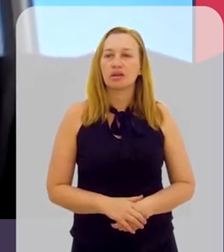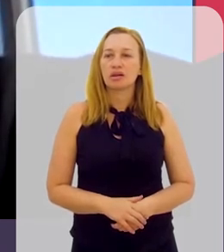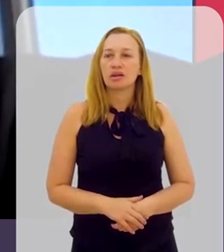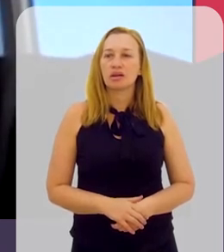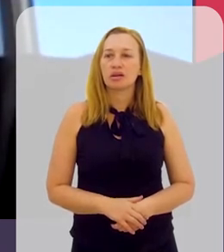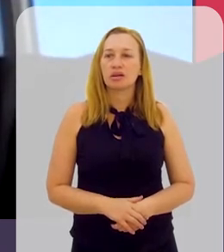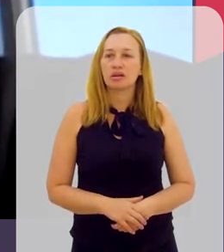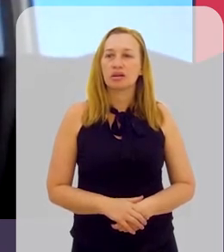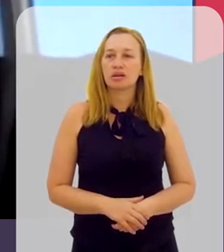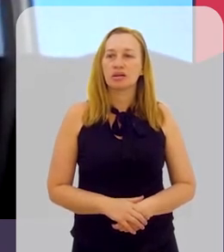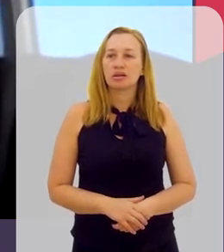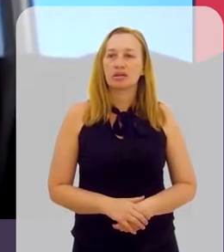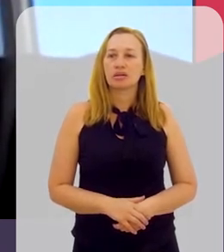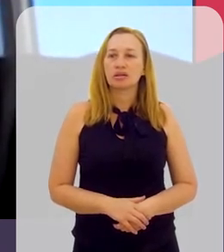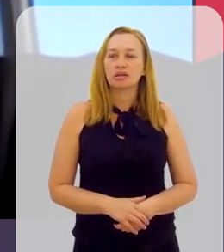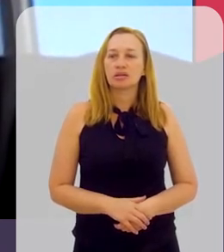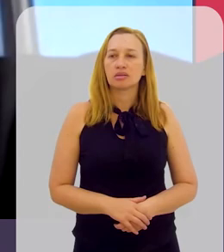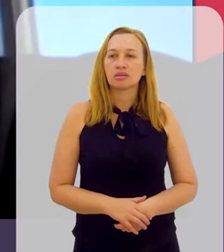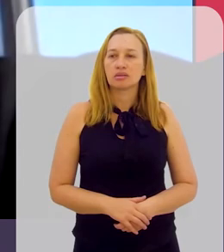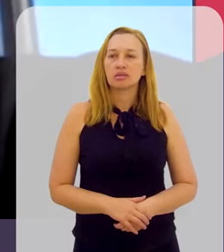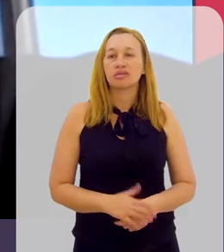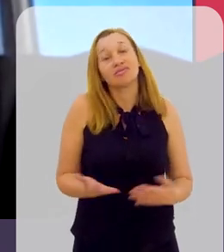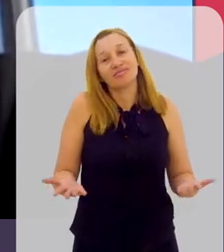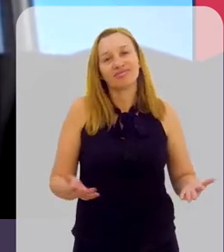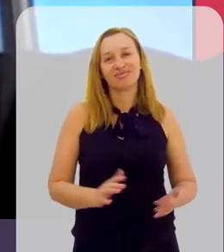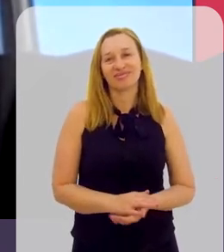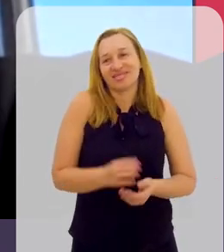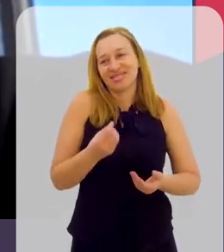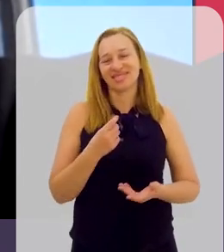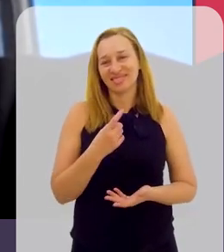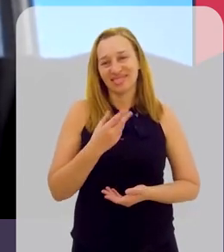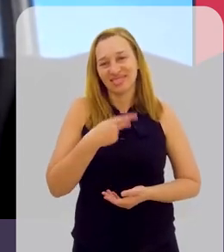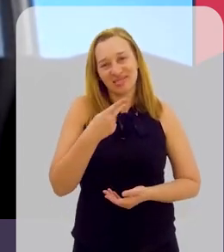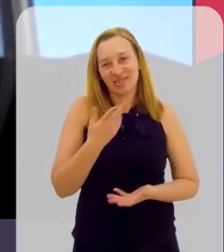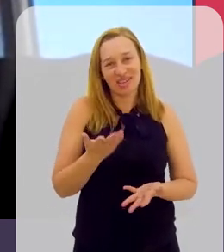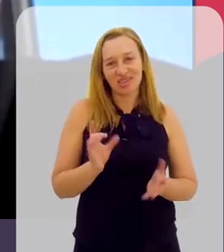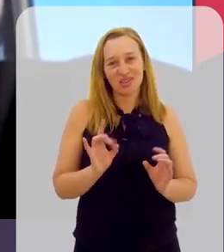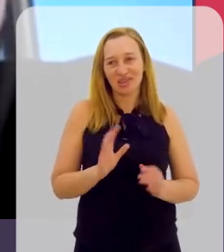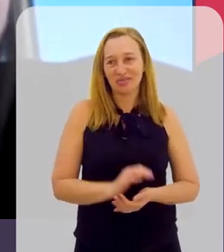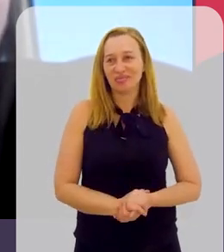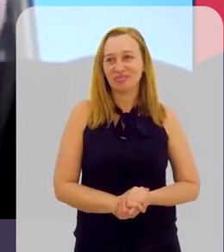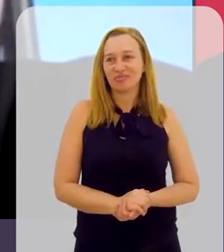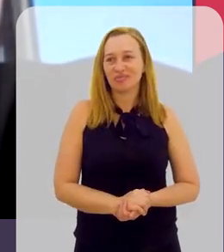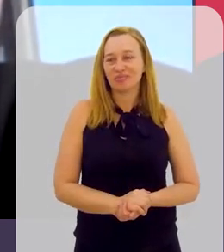é basicamente isso, por enquanto.